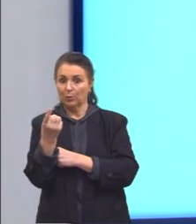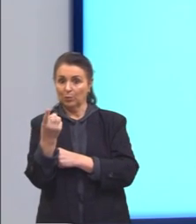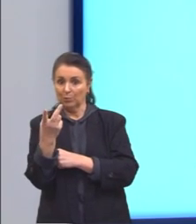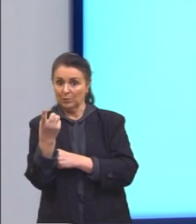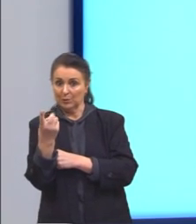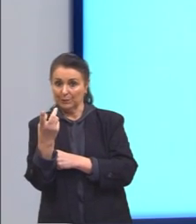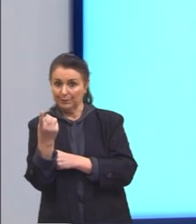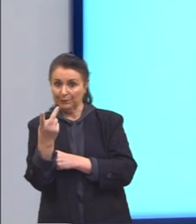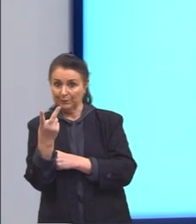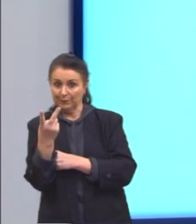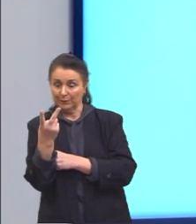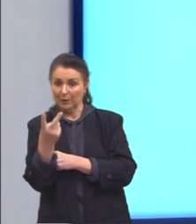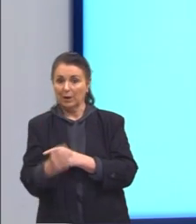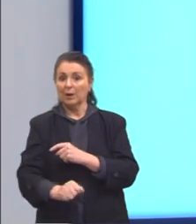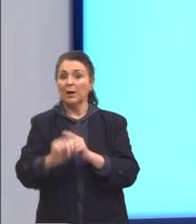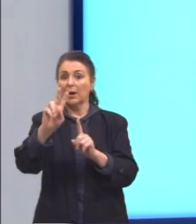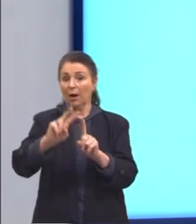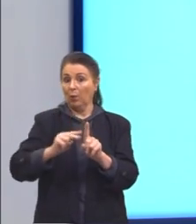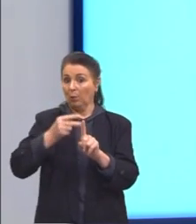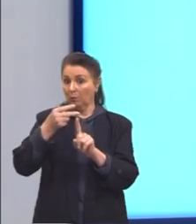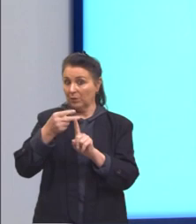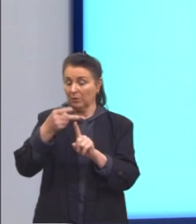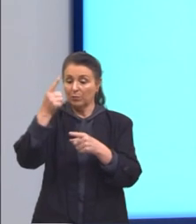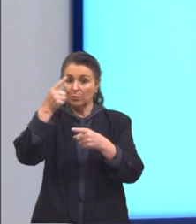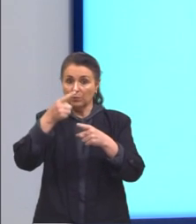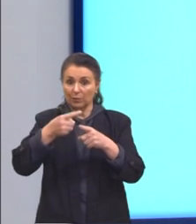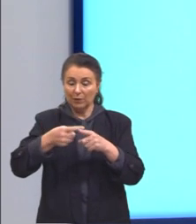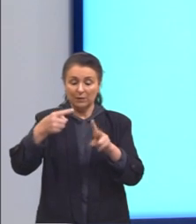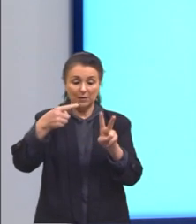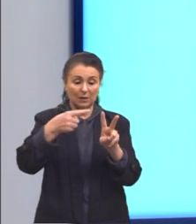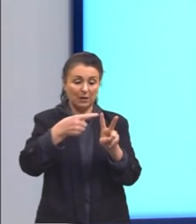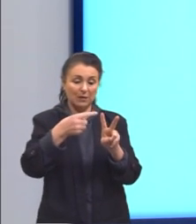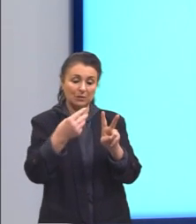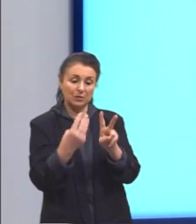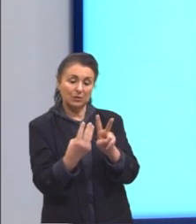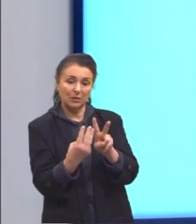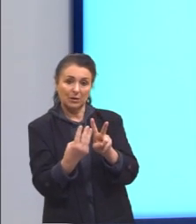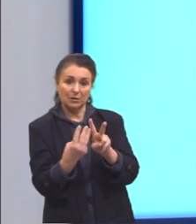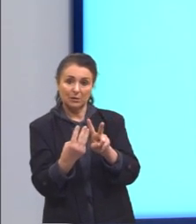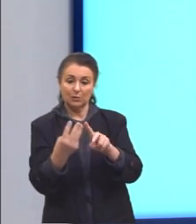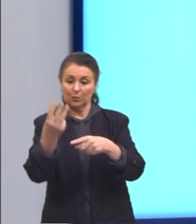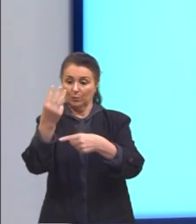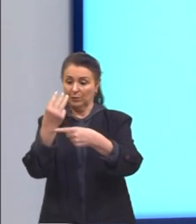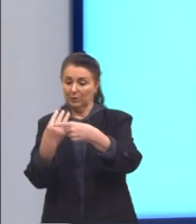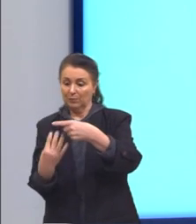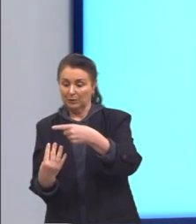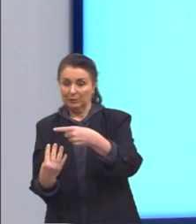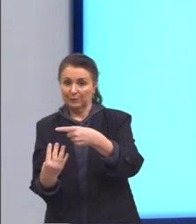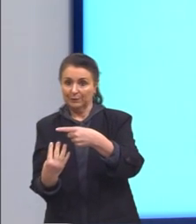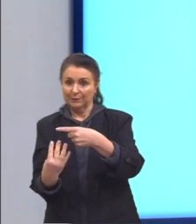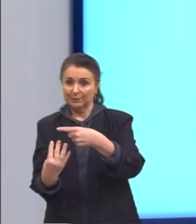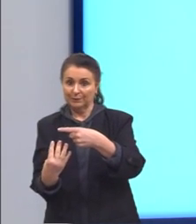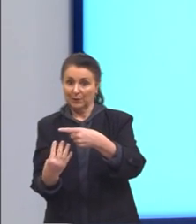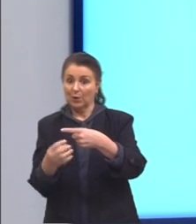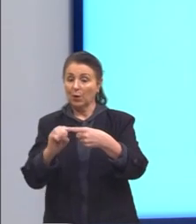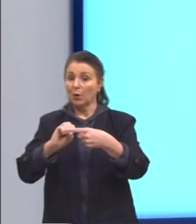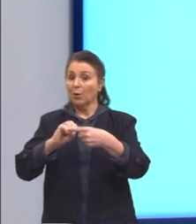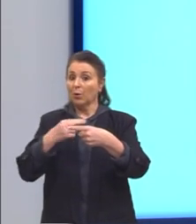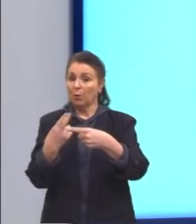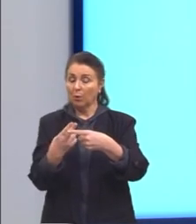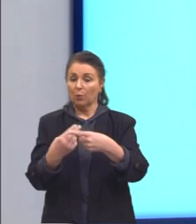Então, nós temos 12 ao quadrado vezes raiz de 3 sobre 4. ou ainda, né,